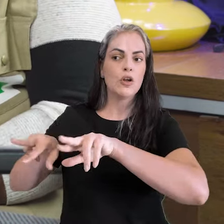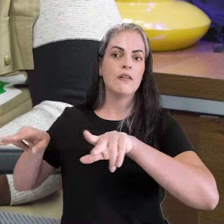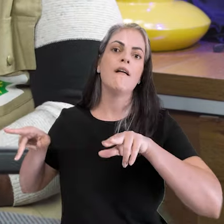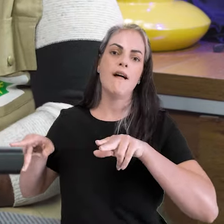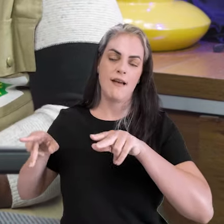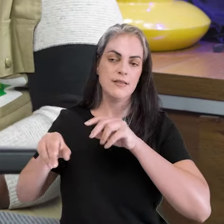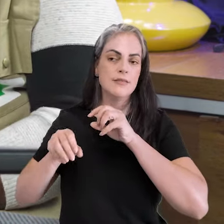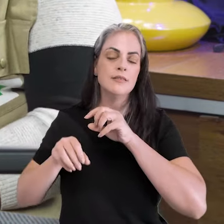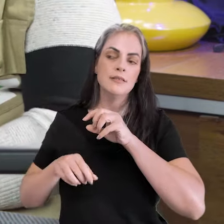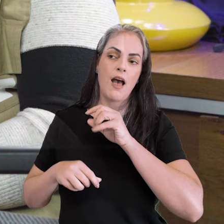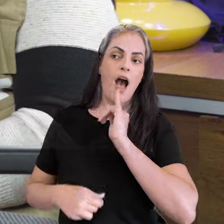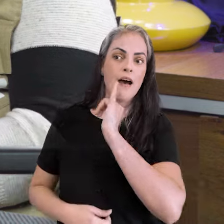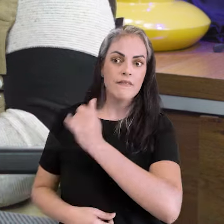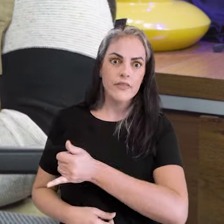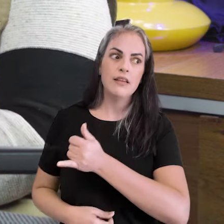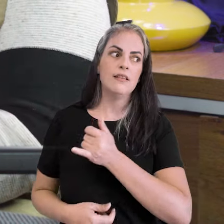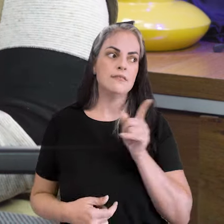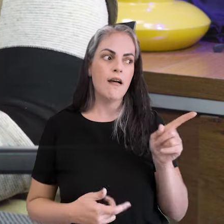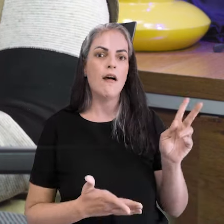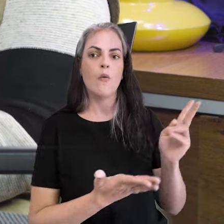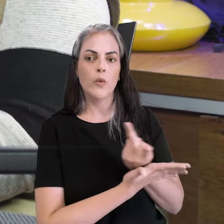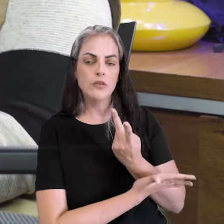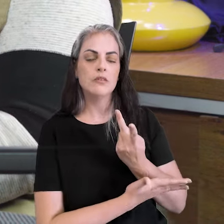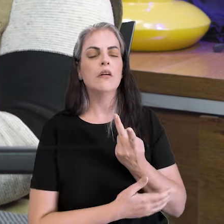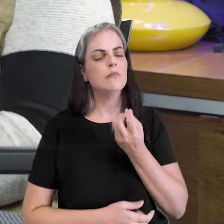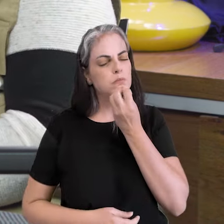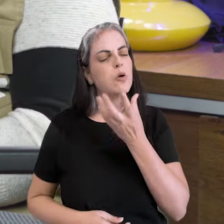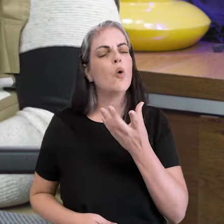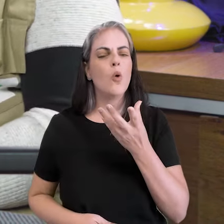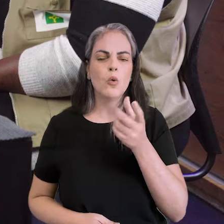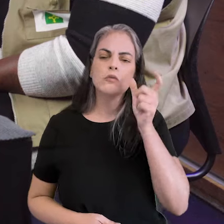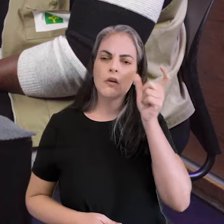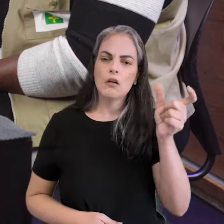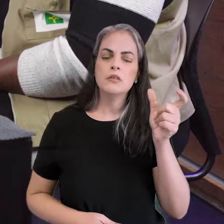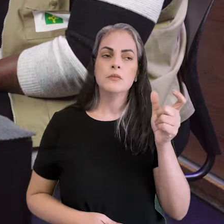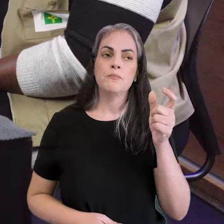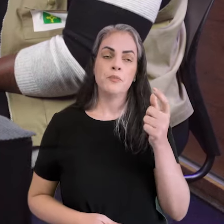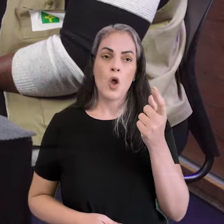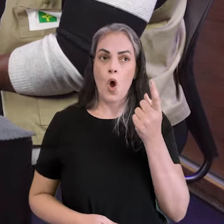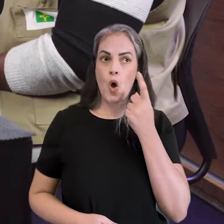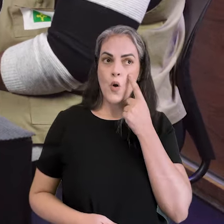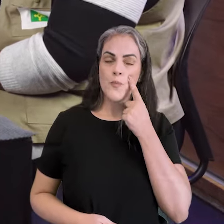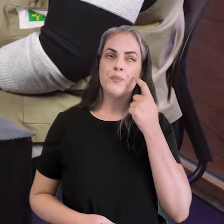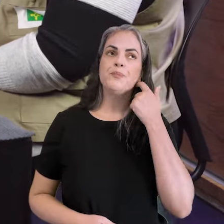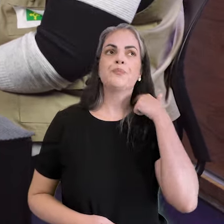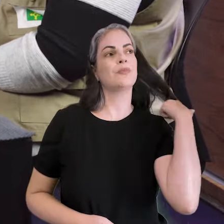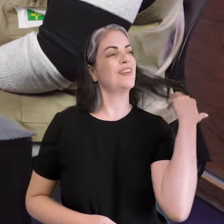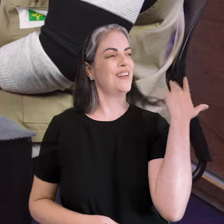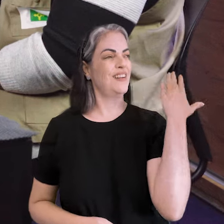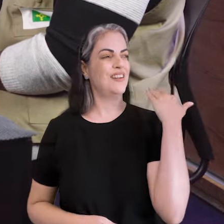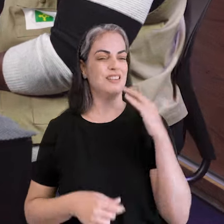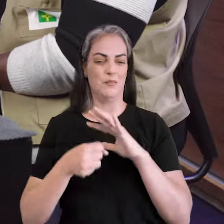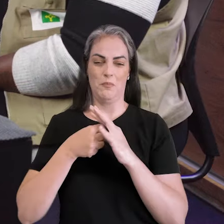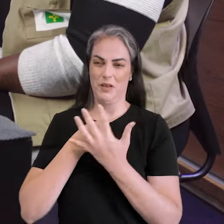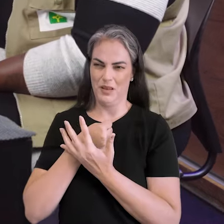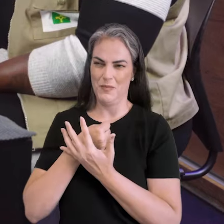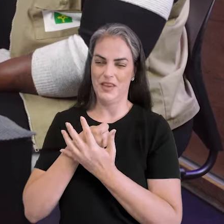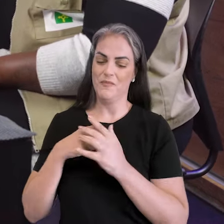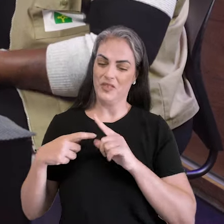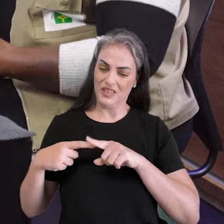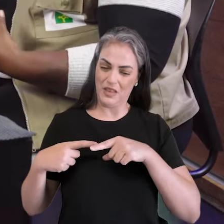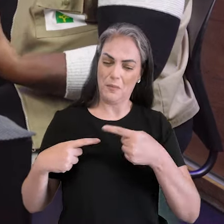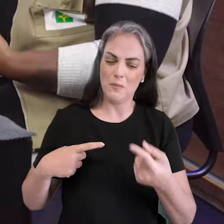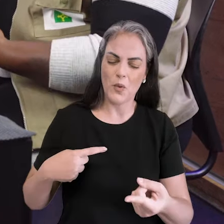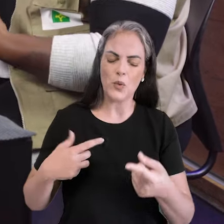Multiprofissional de saúde assistencial. E isso é bem interessante. Pós-pandemia, a gente sofreu um pouco para